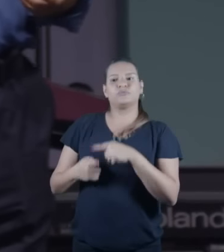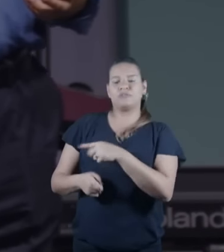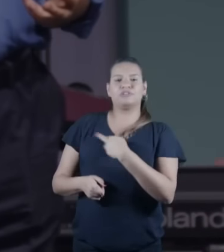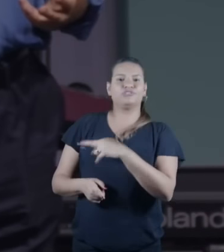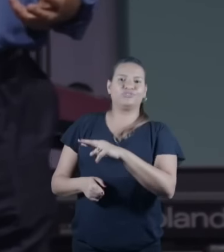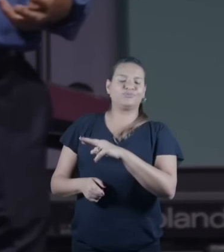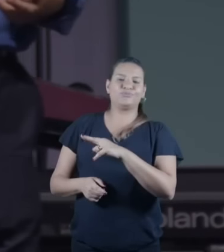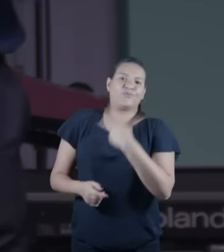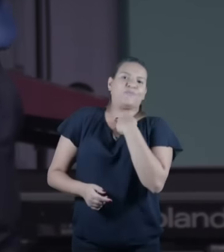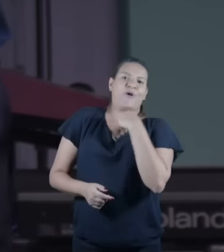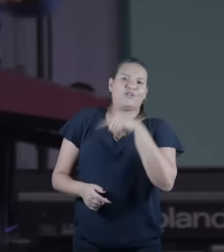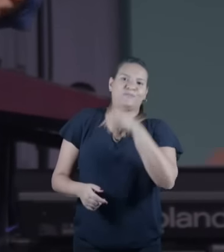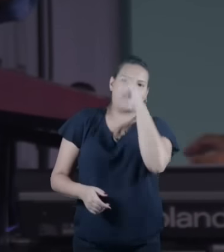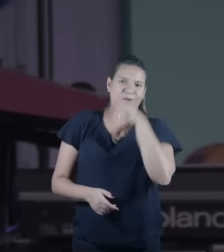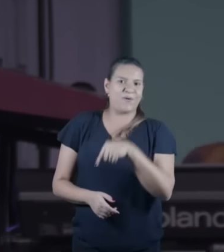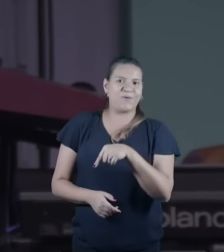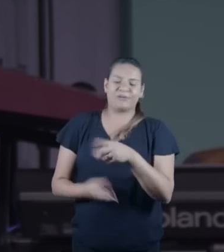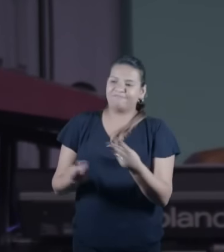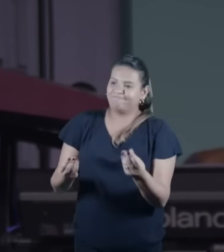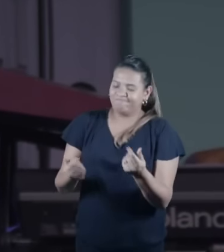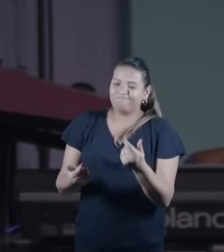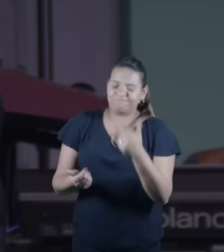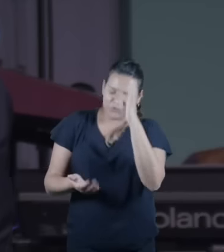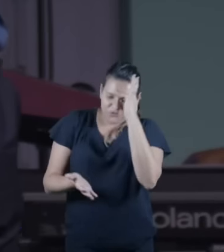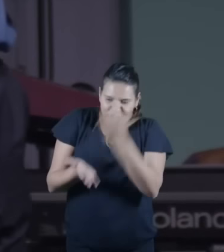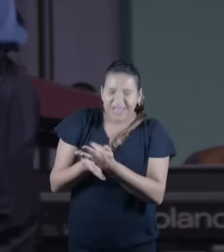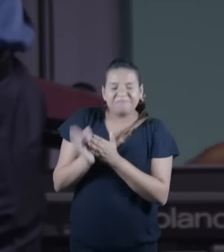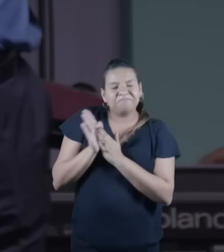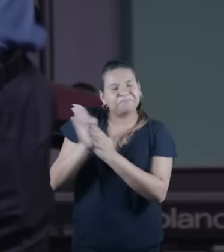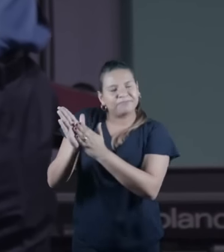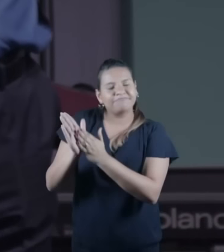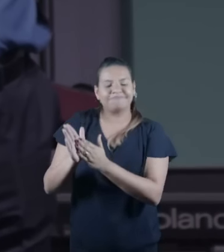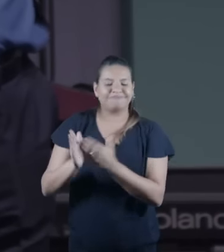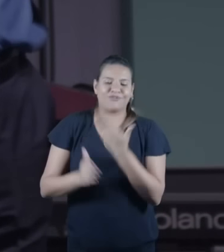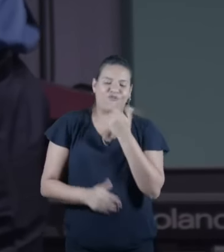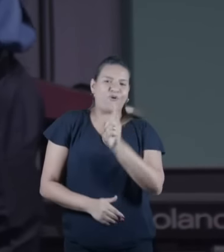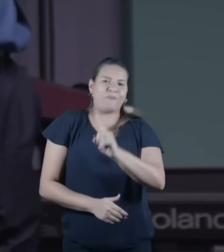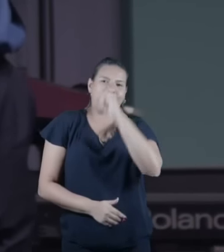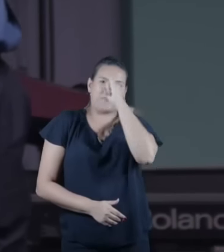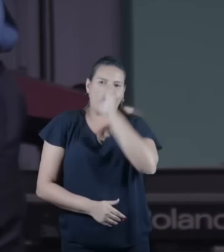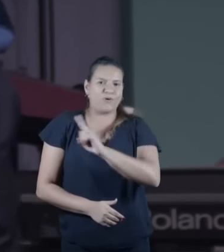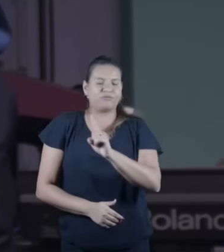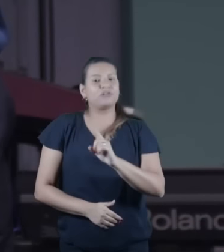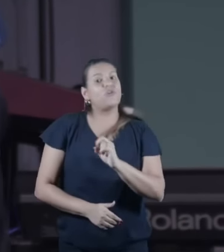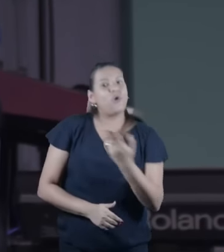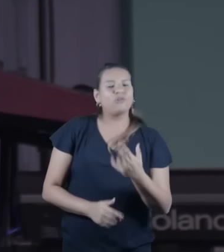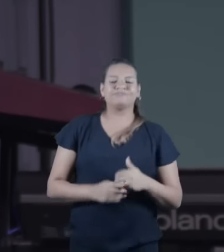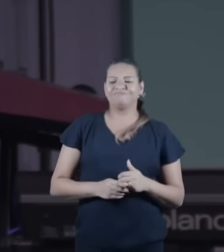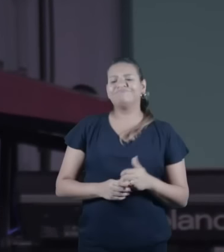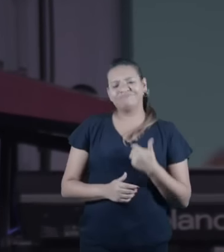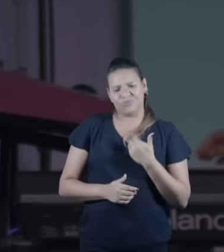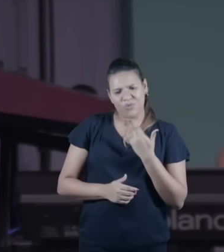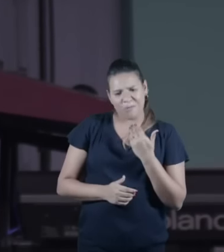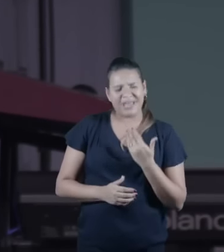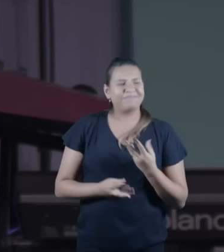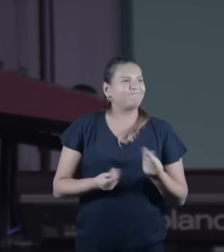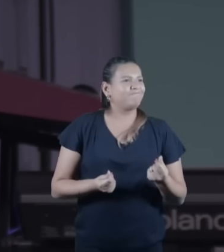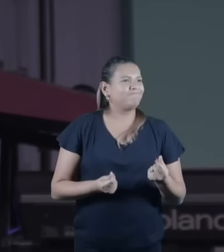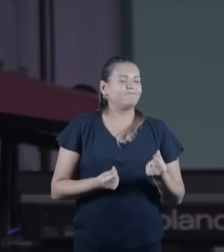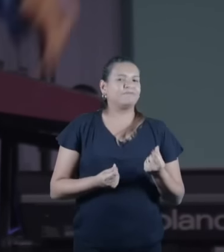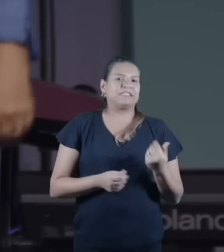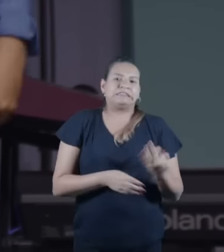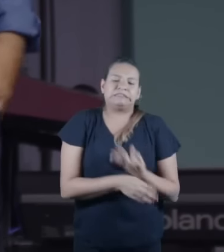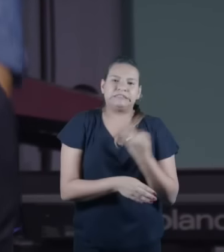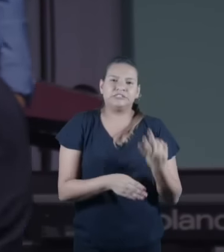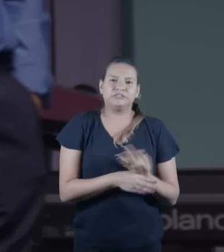que eles acreditavam não comendo o porco ou comer o porco aqueles que não comiam eram descobertos como judeus